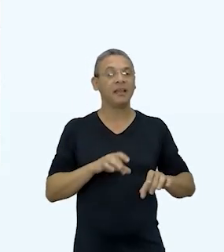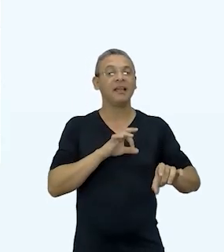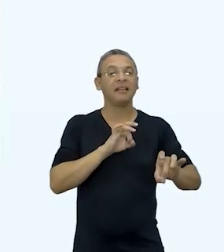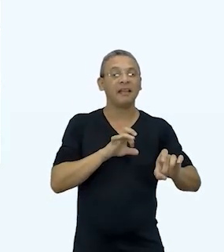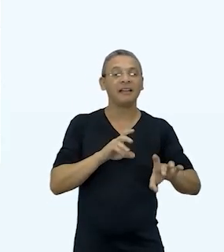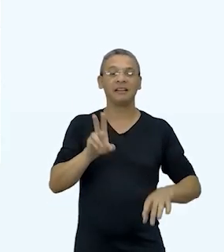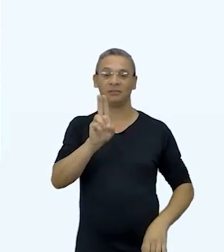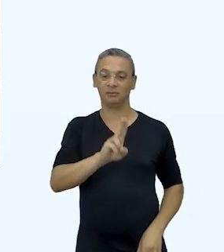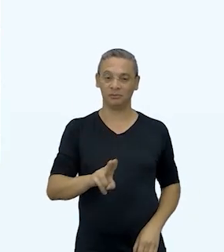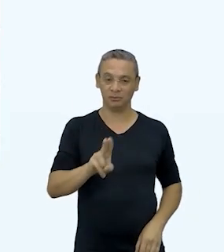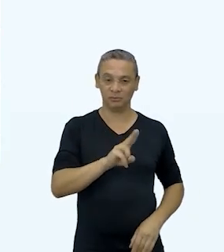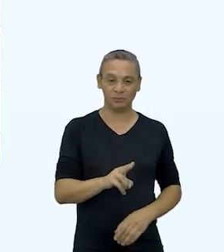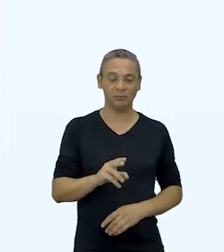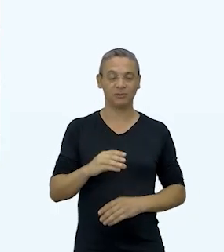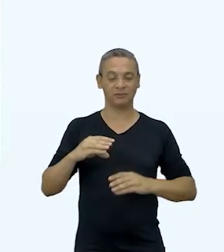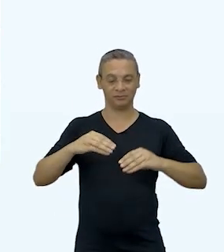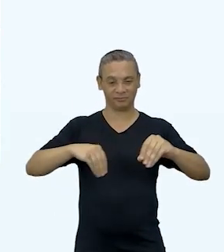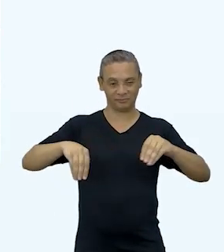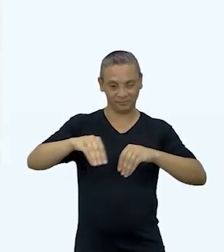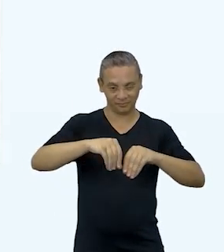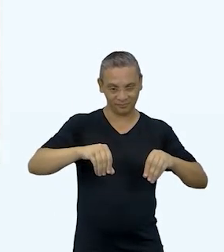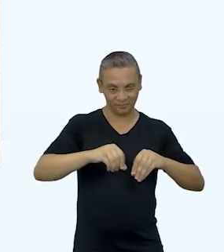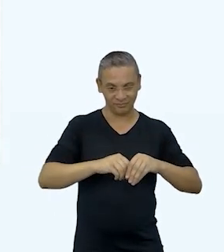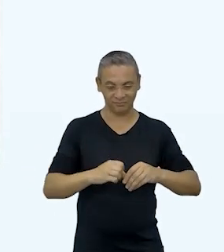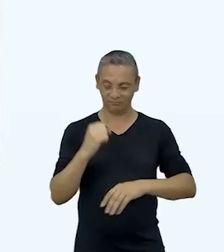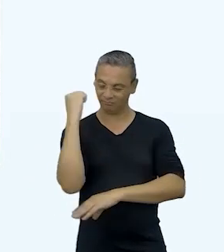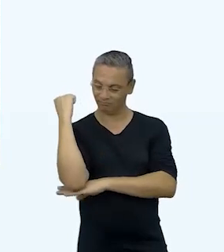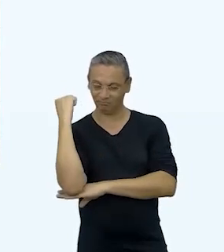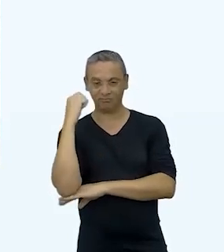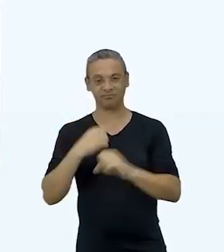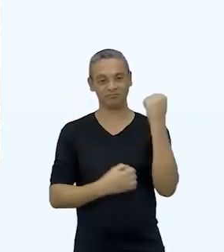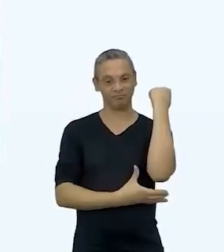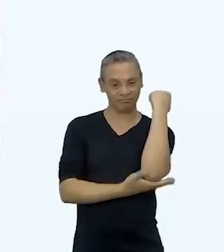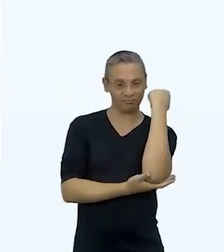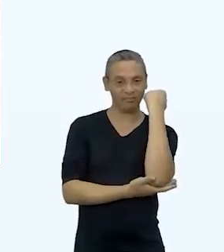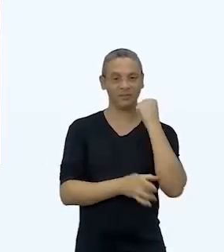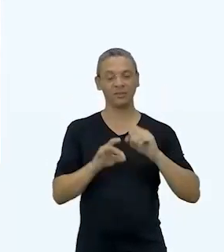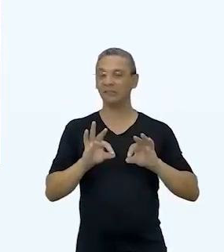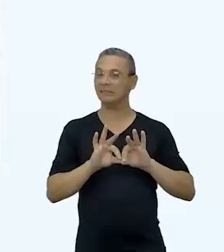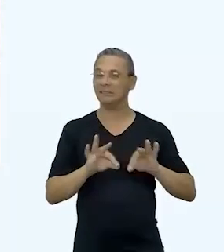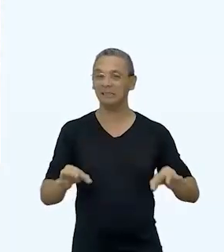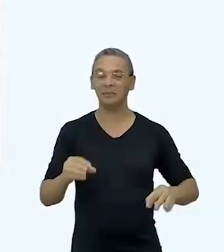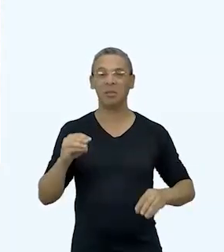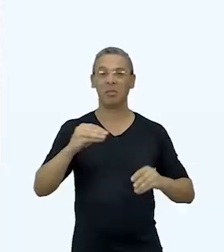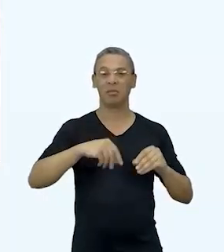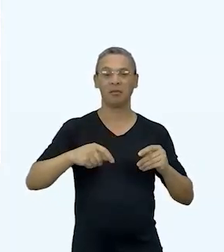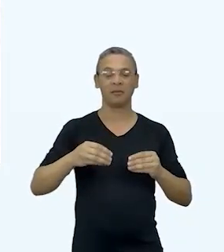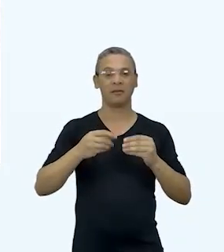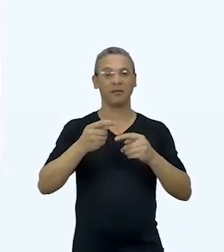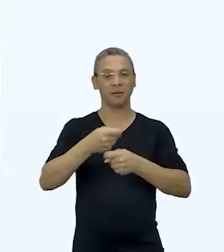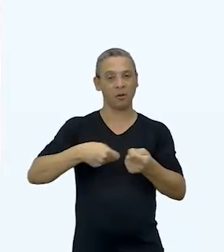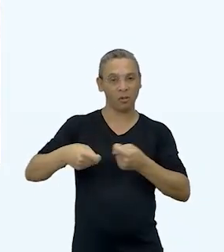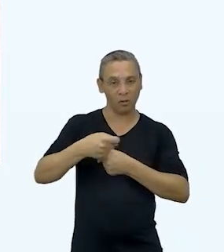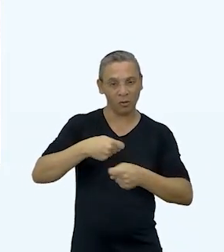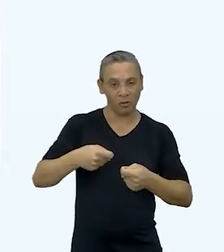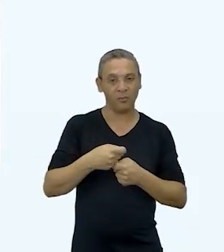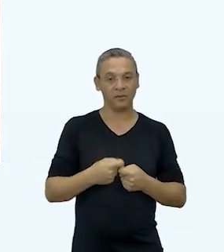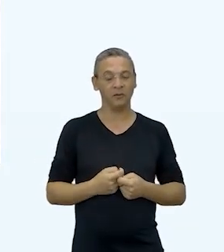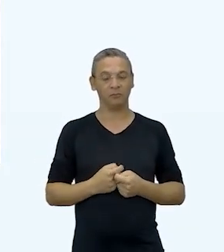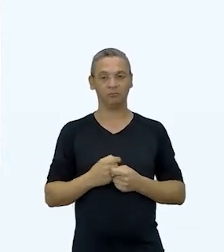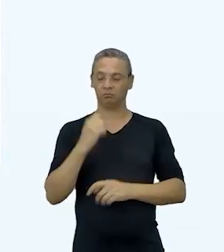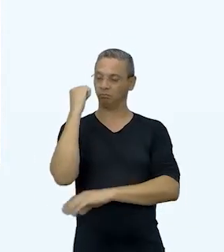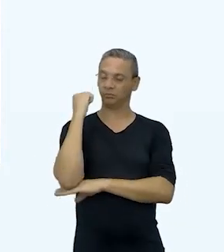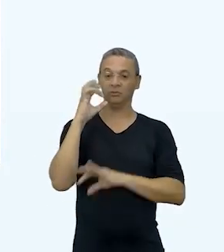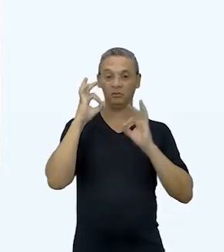utiliza concreto apenas nas fundações e uma pequena quantidade para amarrações. Para a sustentação da obra,